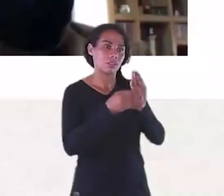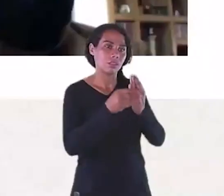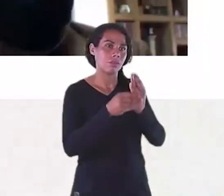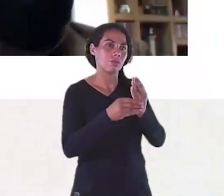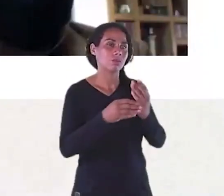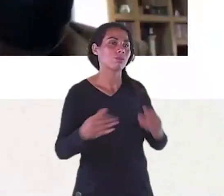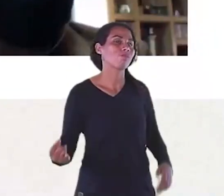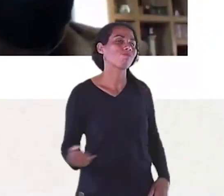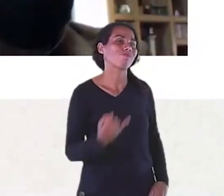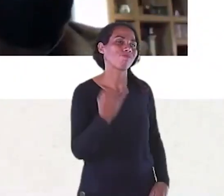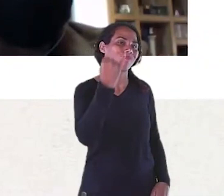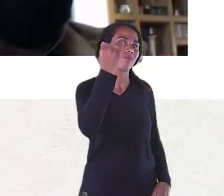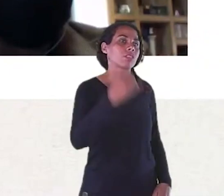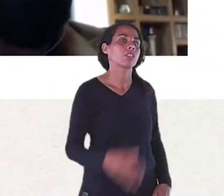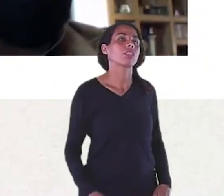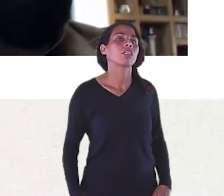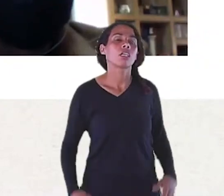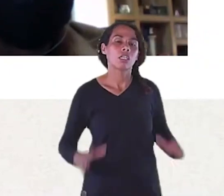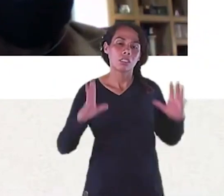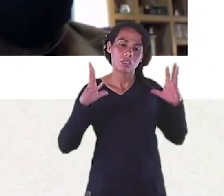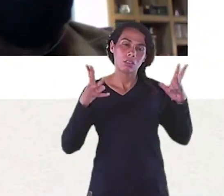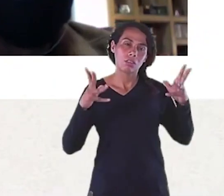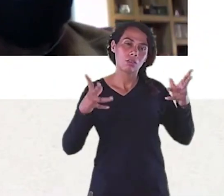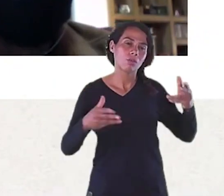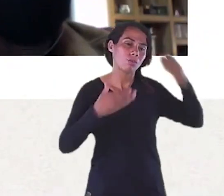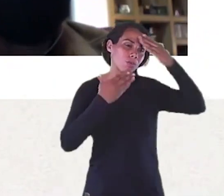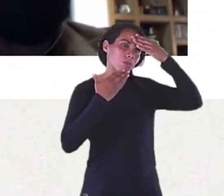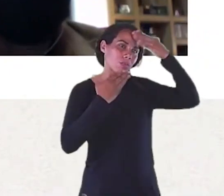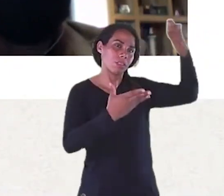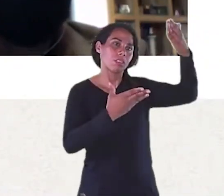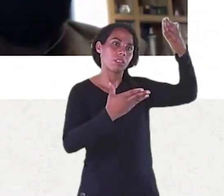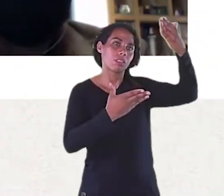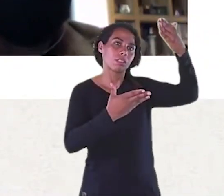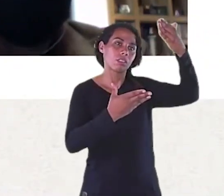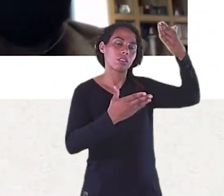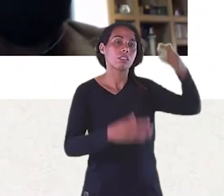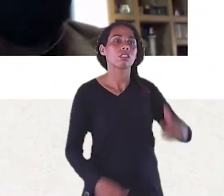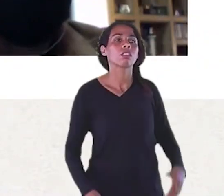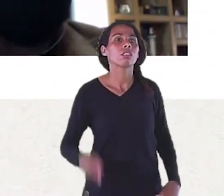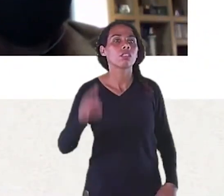Tenham uma ótima noite Fiquem seguros De máscara Tchau Tchau Tchau Obrigado.